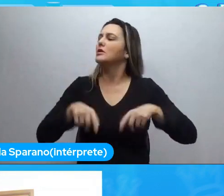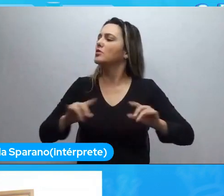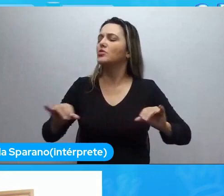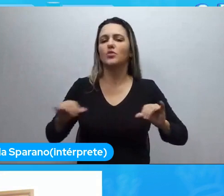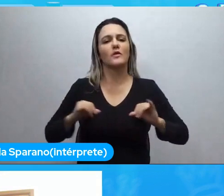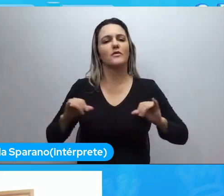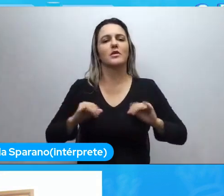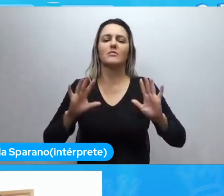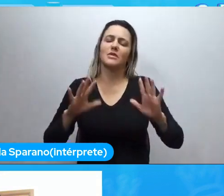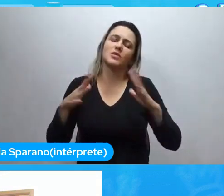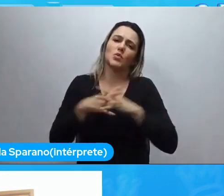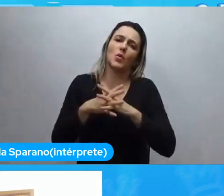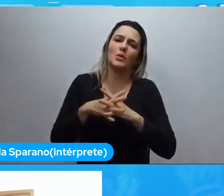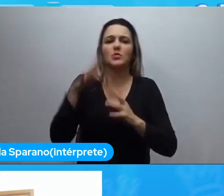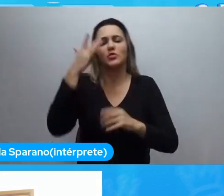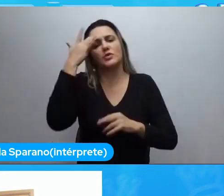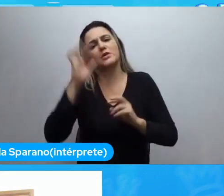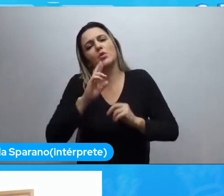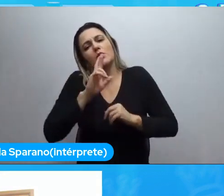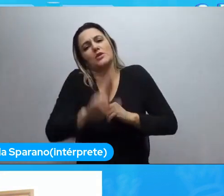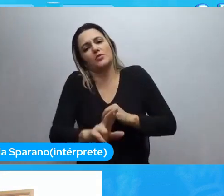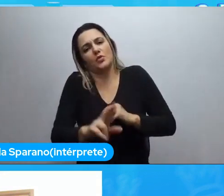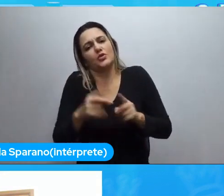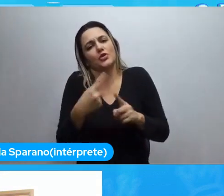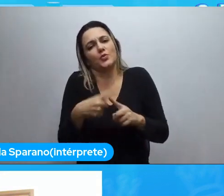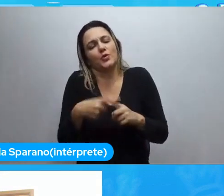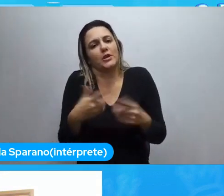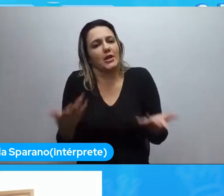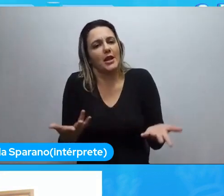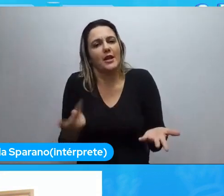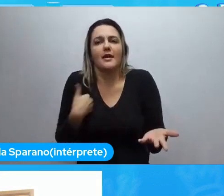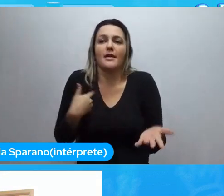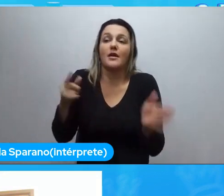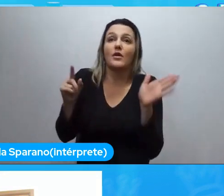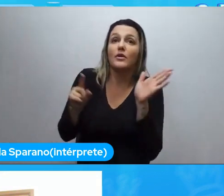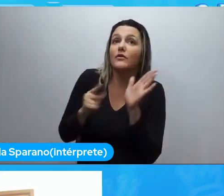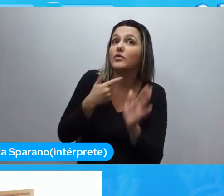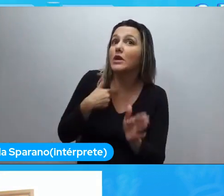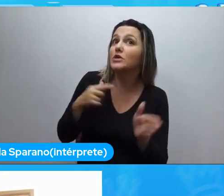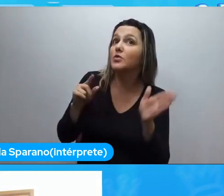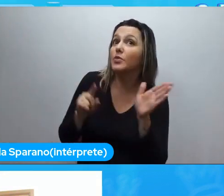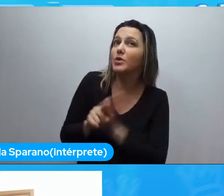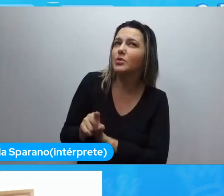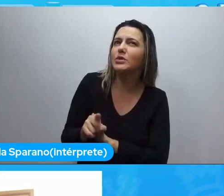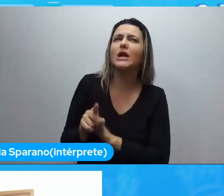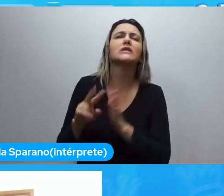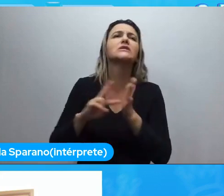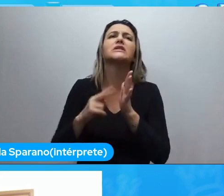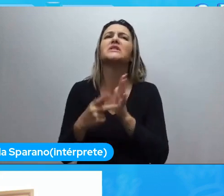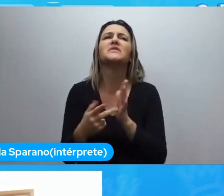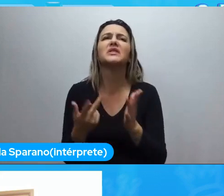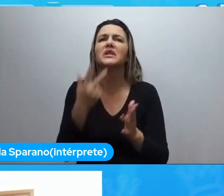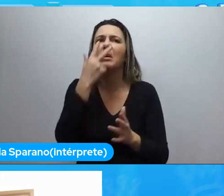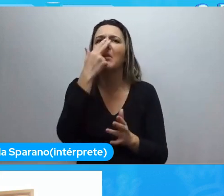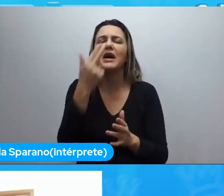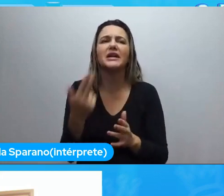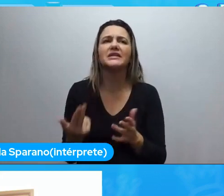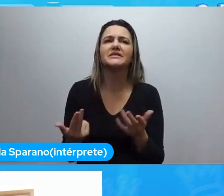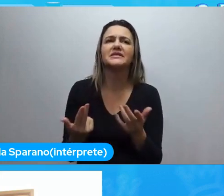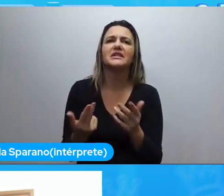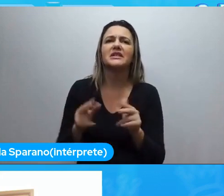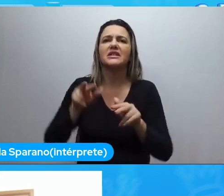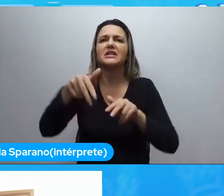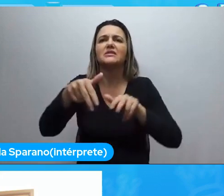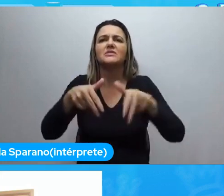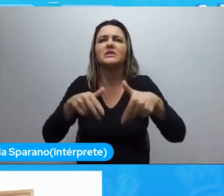sei se ficou complexo. Também não sei se eu respondi. Porque como eu disse, eu ia perguntar o que seria quebrar essas coisas que veio na tua pergunta. Mas